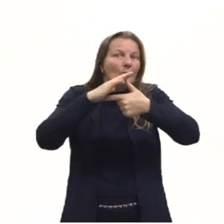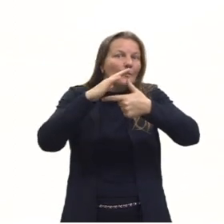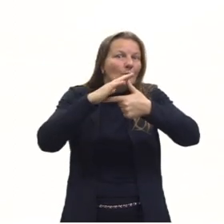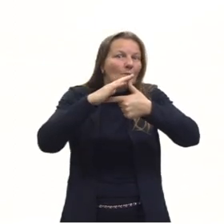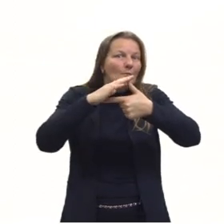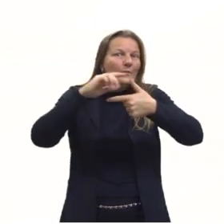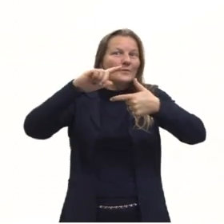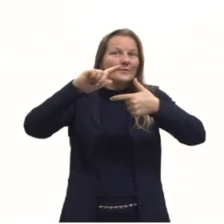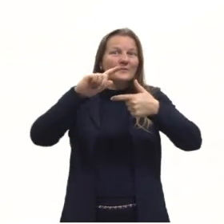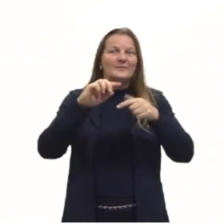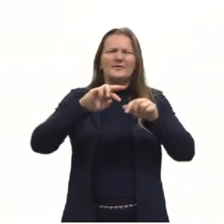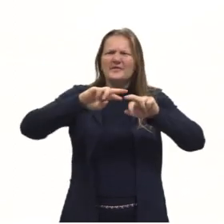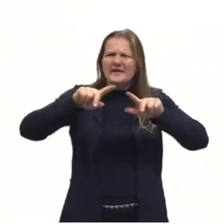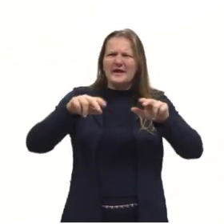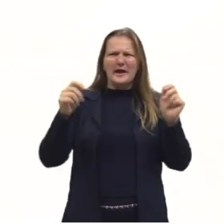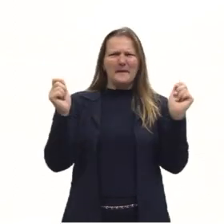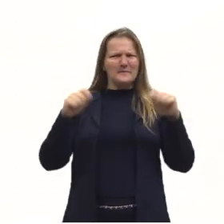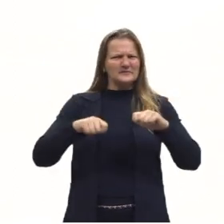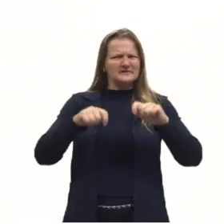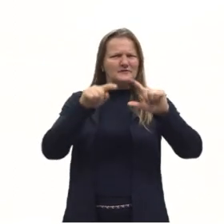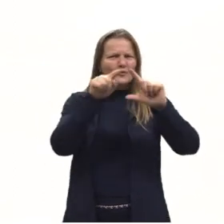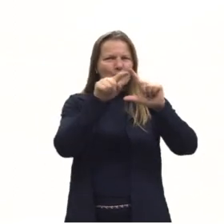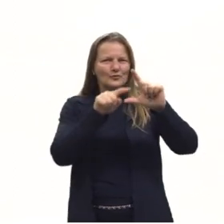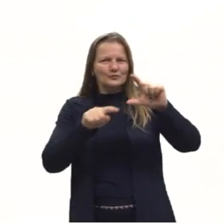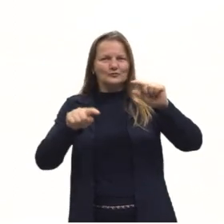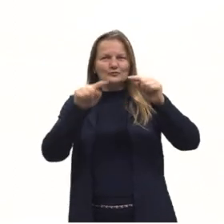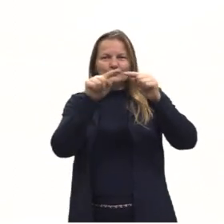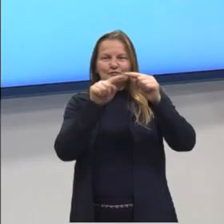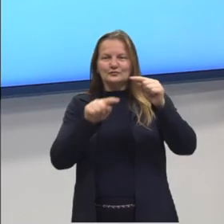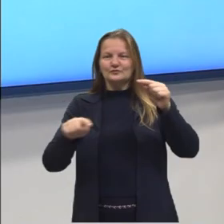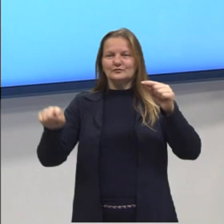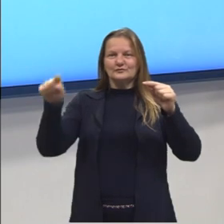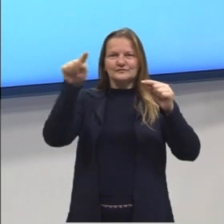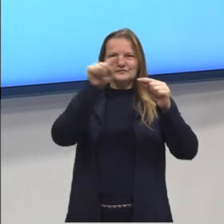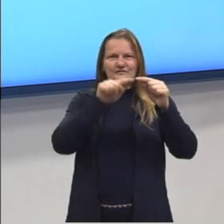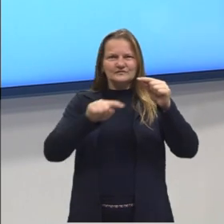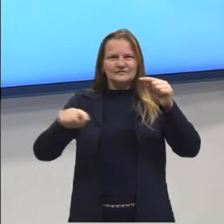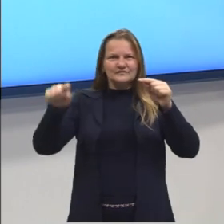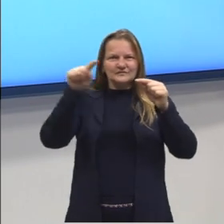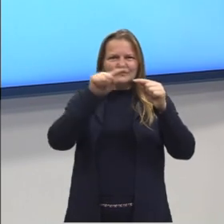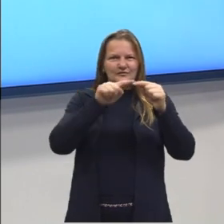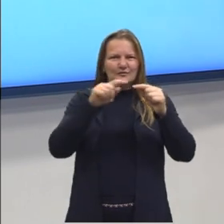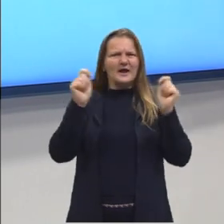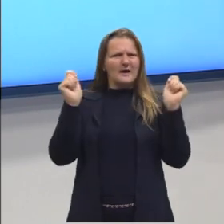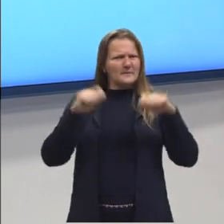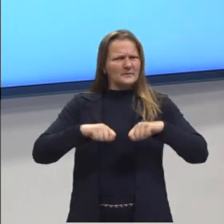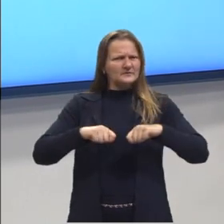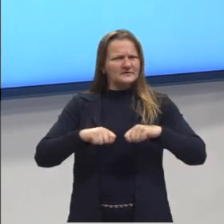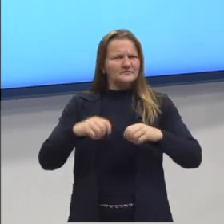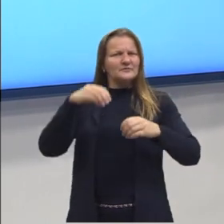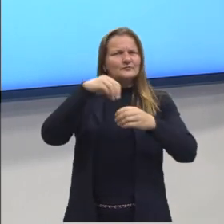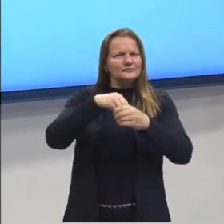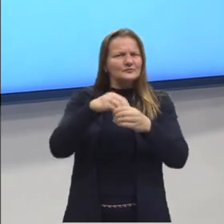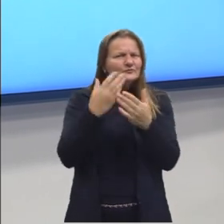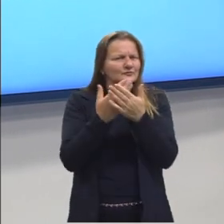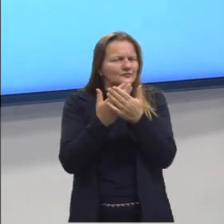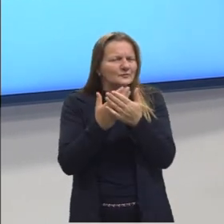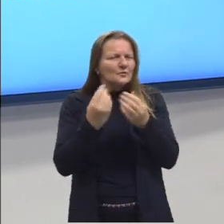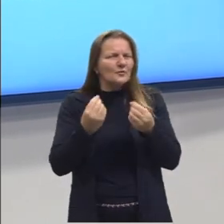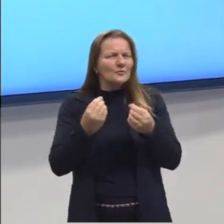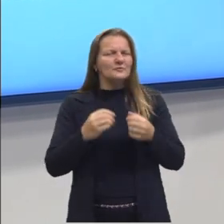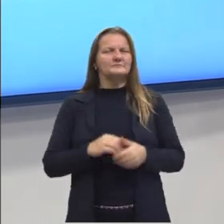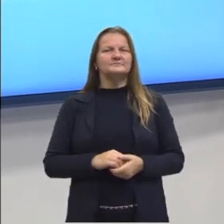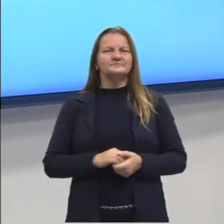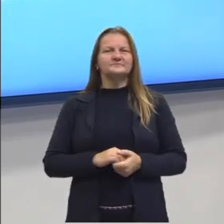Bom, nós já vimos ali o que é trigonometria, o significado da palavra, o que nós estudamos na trigonometria,